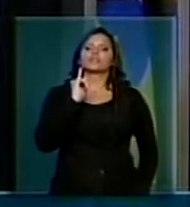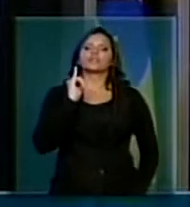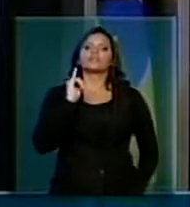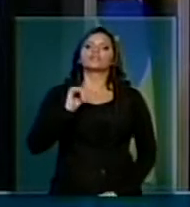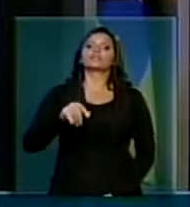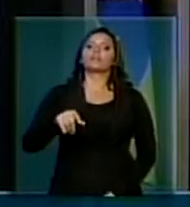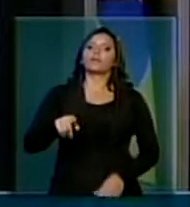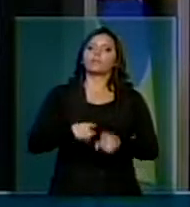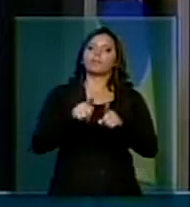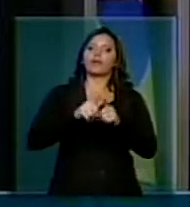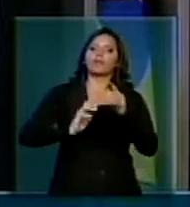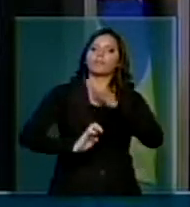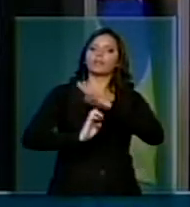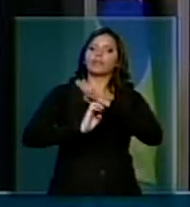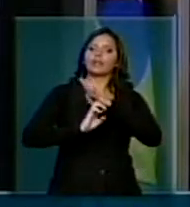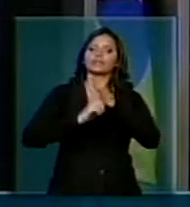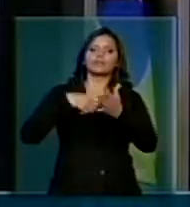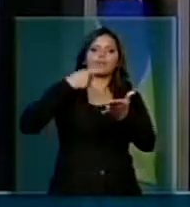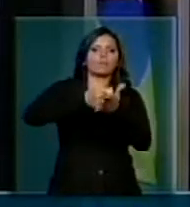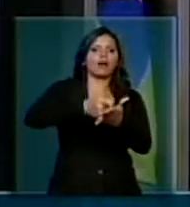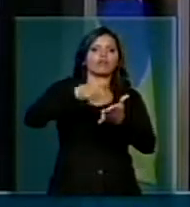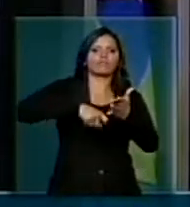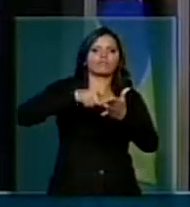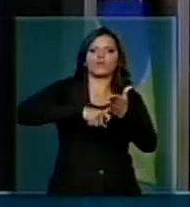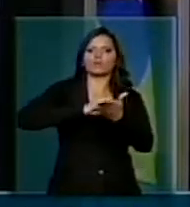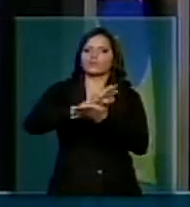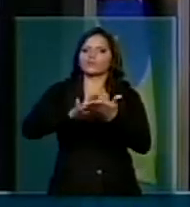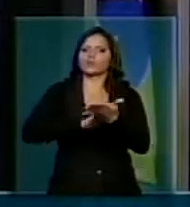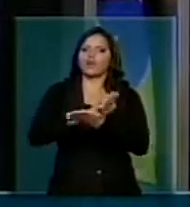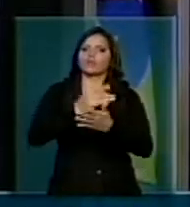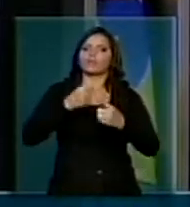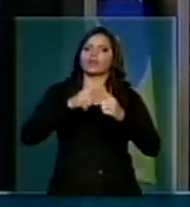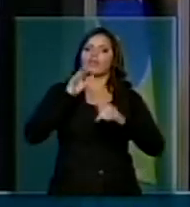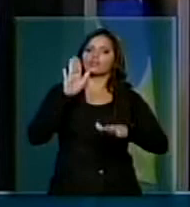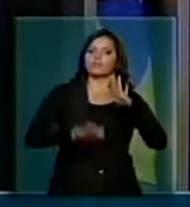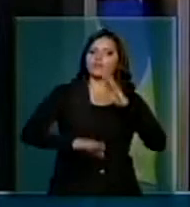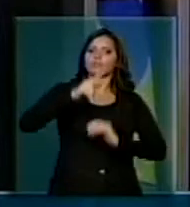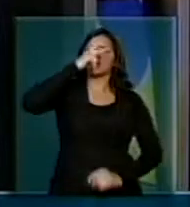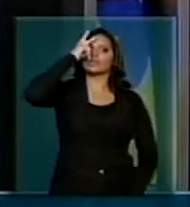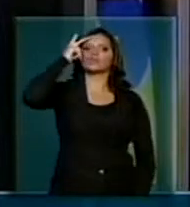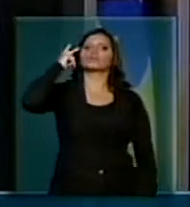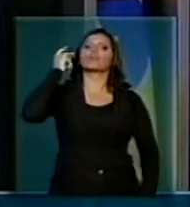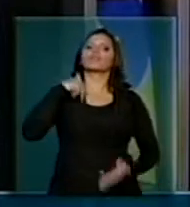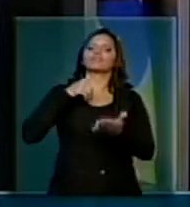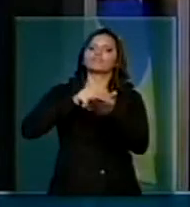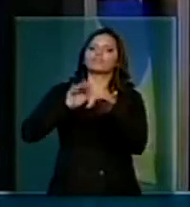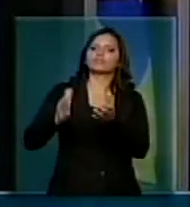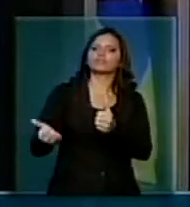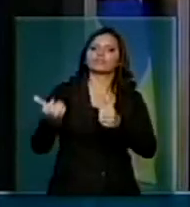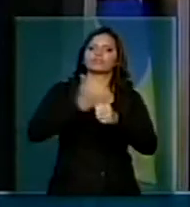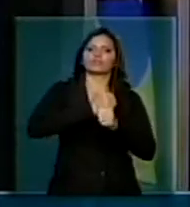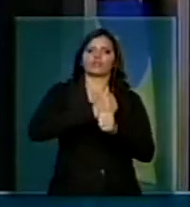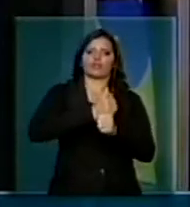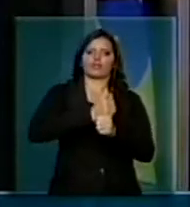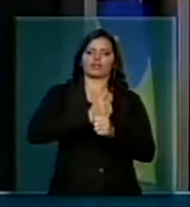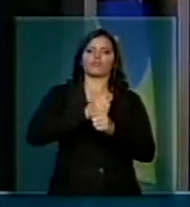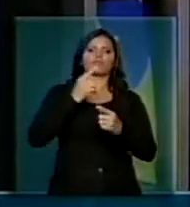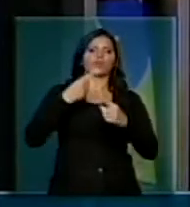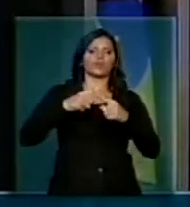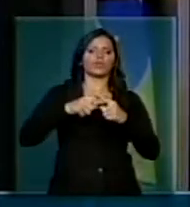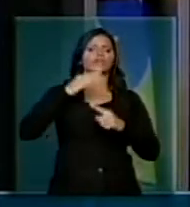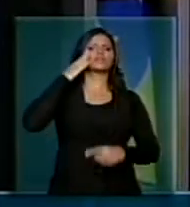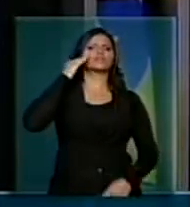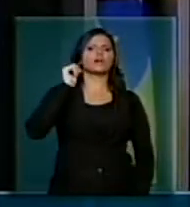as empresas sonegadoras, porque muita gente defende a desoneração da Folha, a substituição pelo faturamento, porque